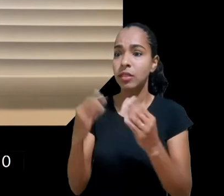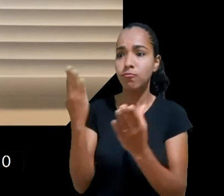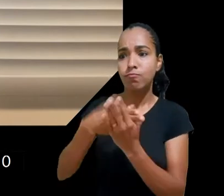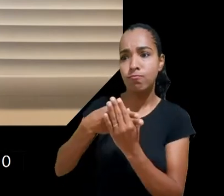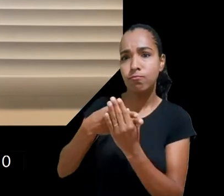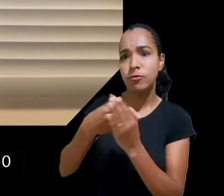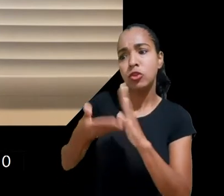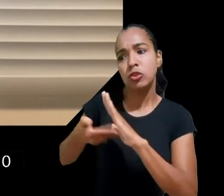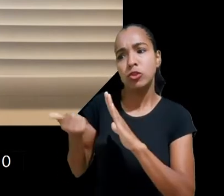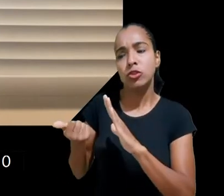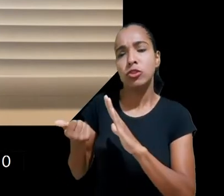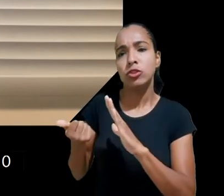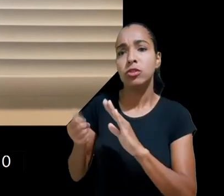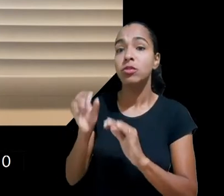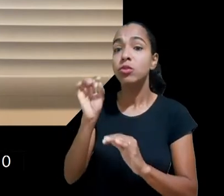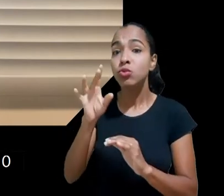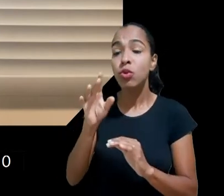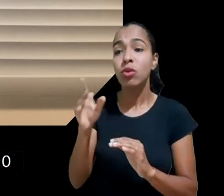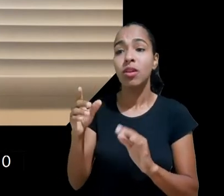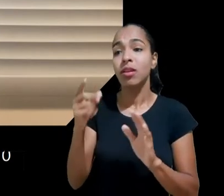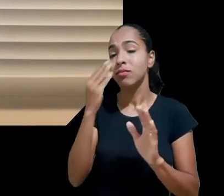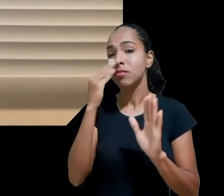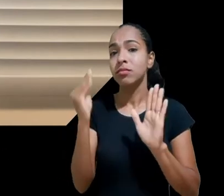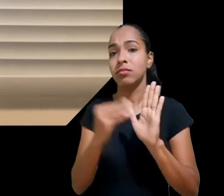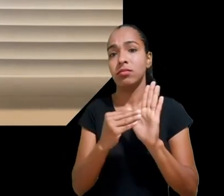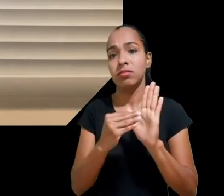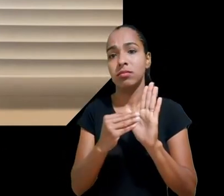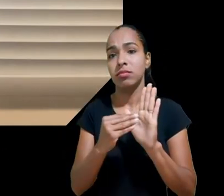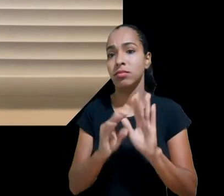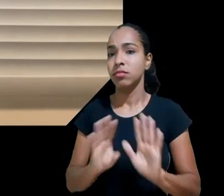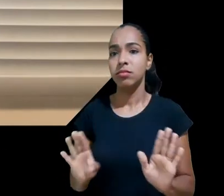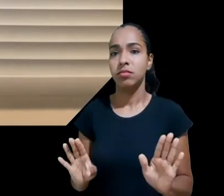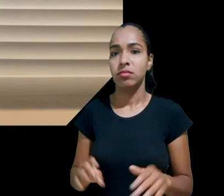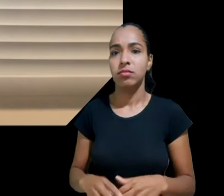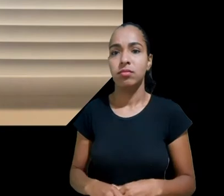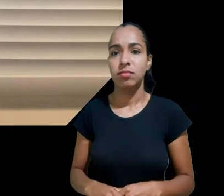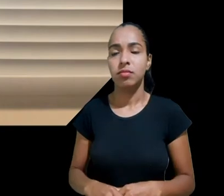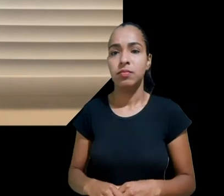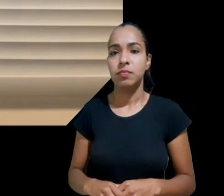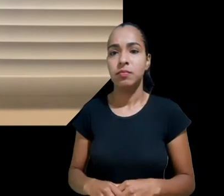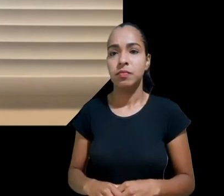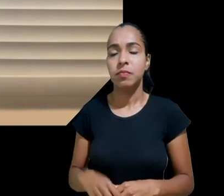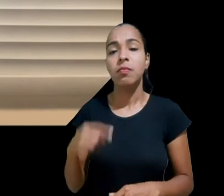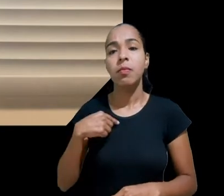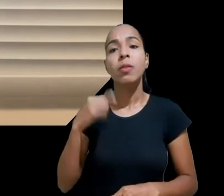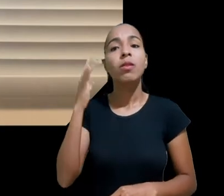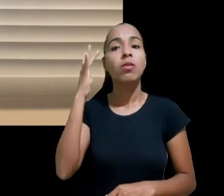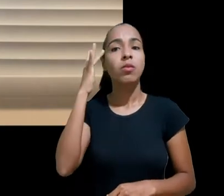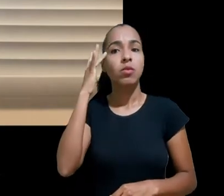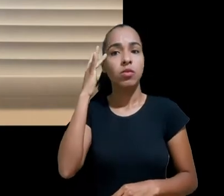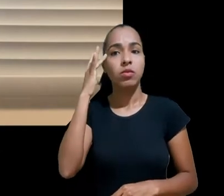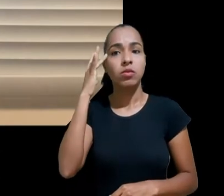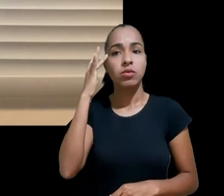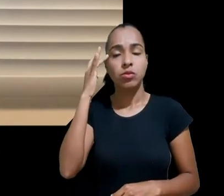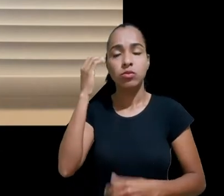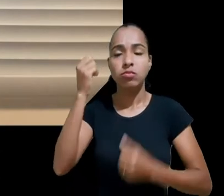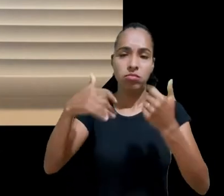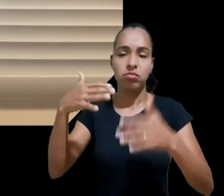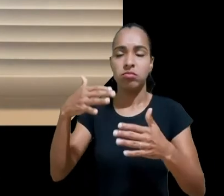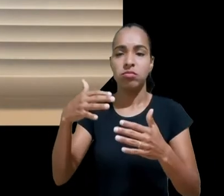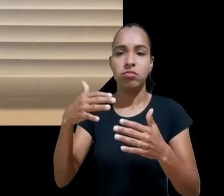muitos até sustentam a sua inconstitucionalidade, mas eu acho que isso não vem ao caso porque o mais importante